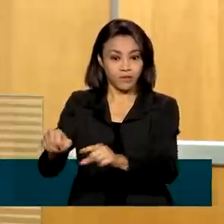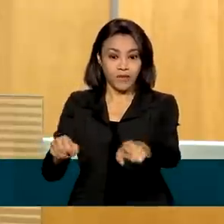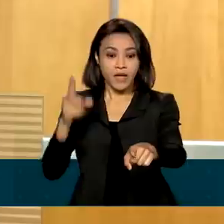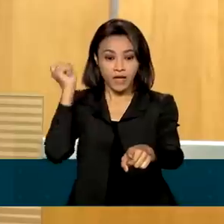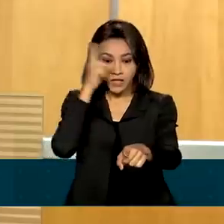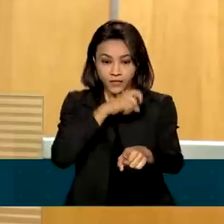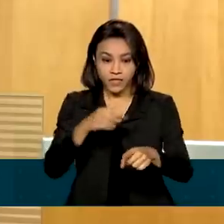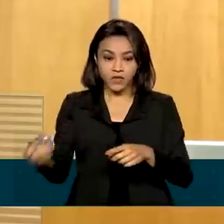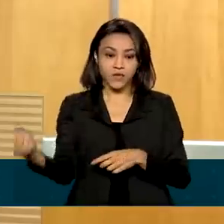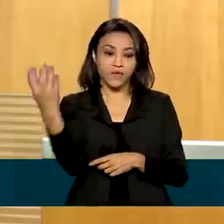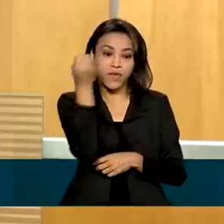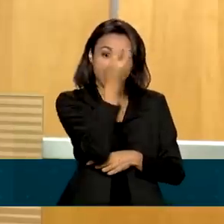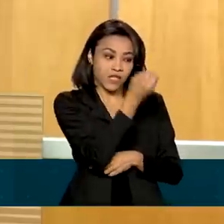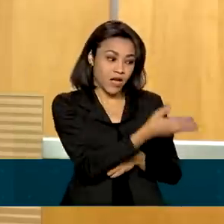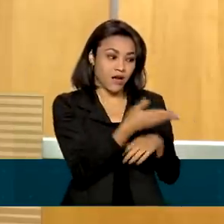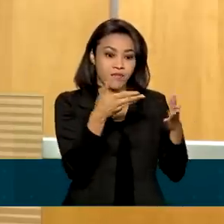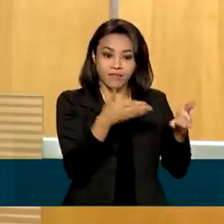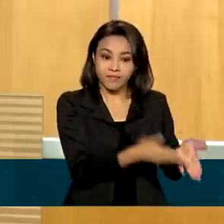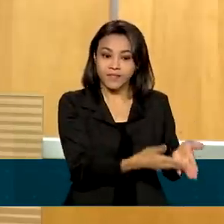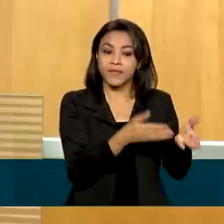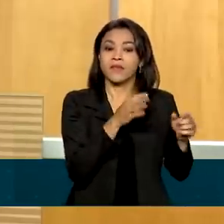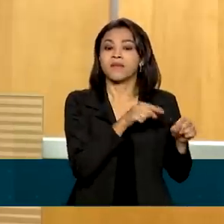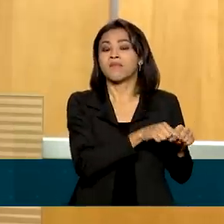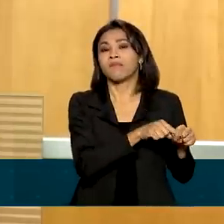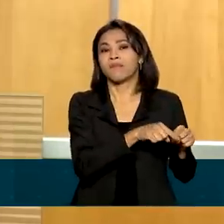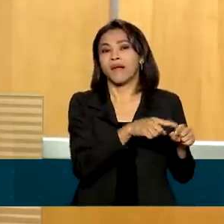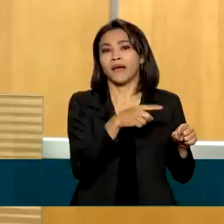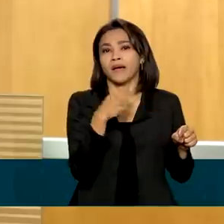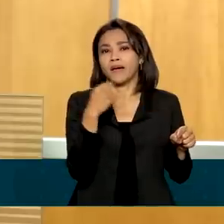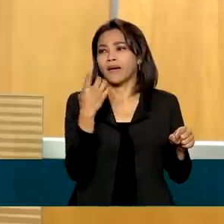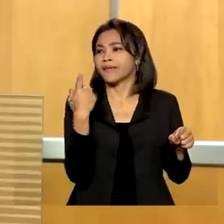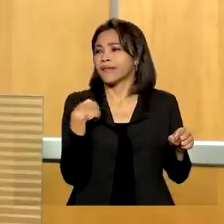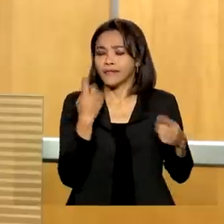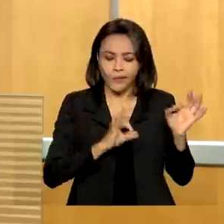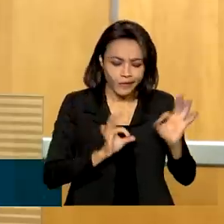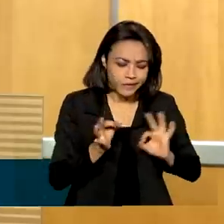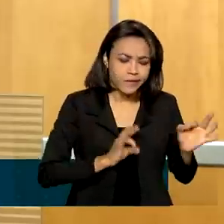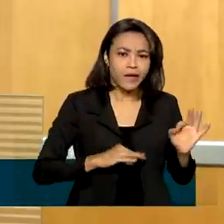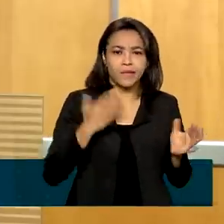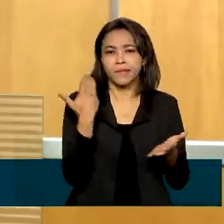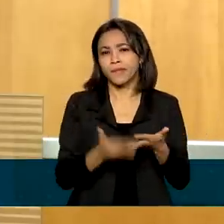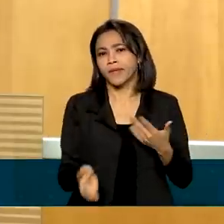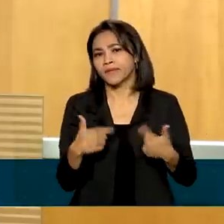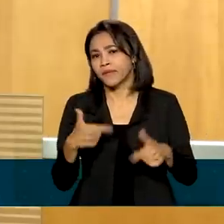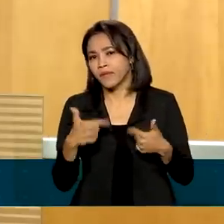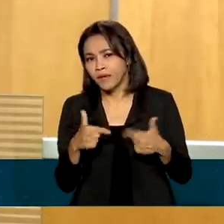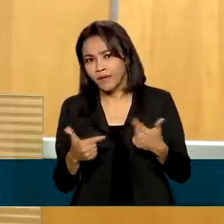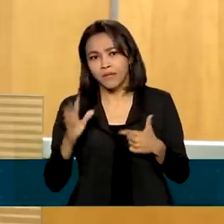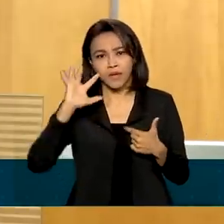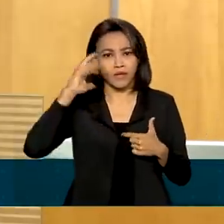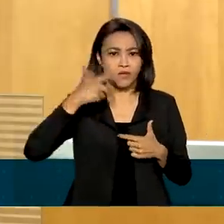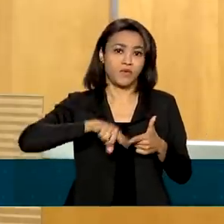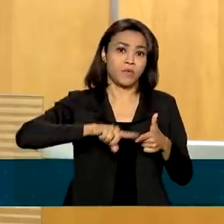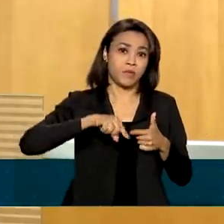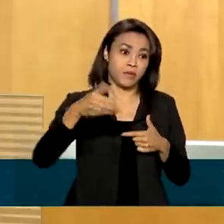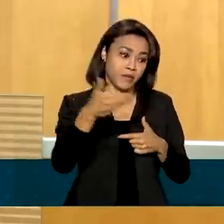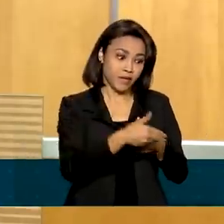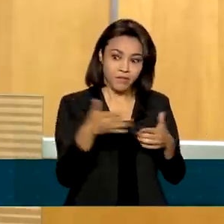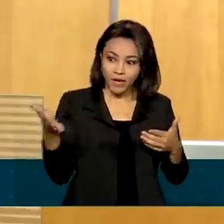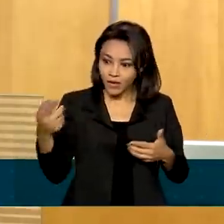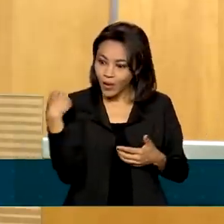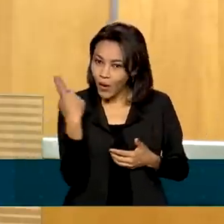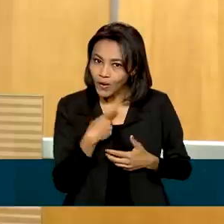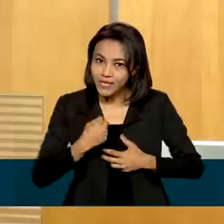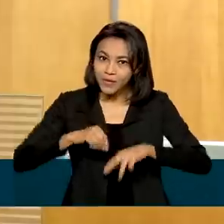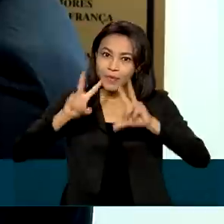gente ir para Miami, porque aí tinha que pegar um dia sem trabalho, se organizar. Então, é um presente